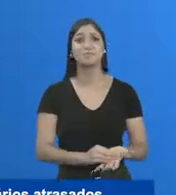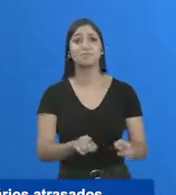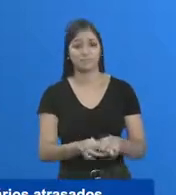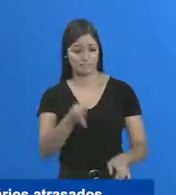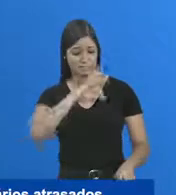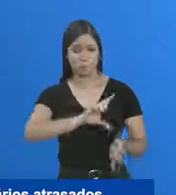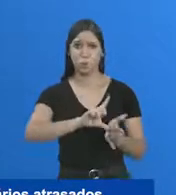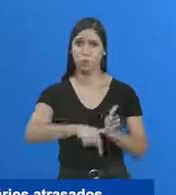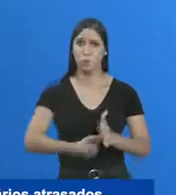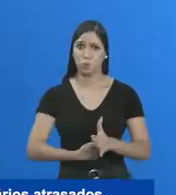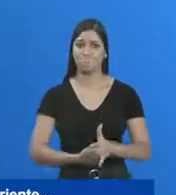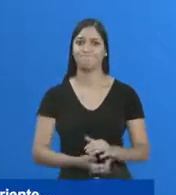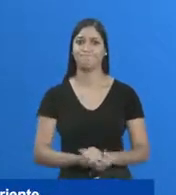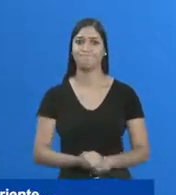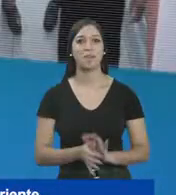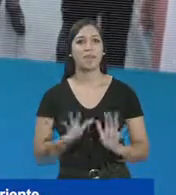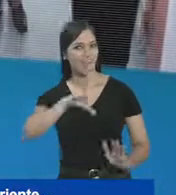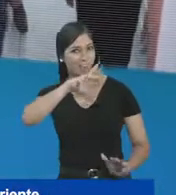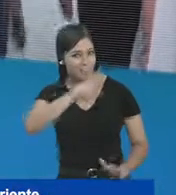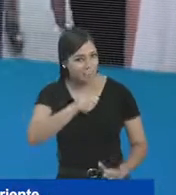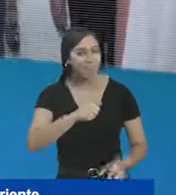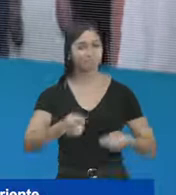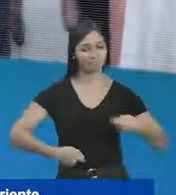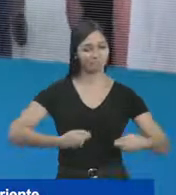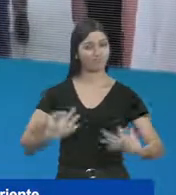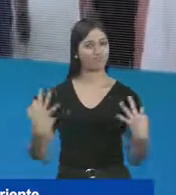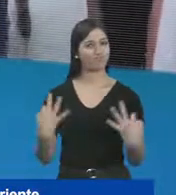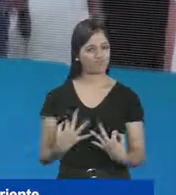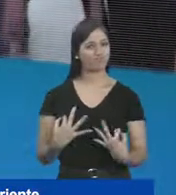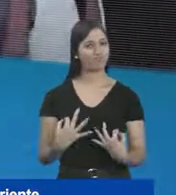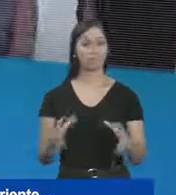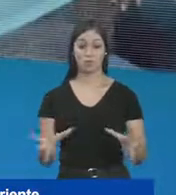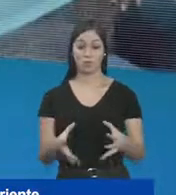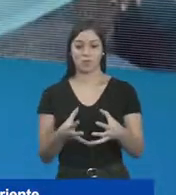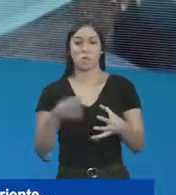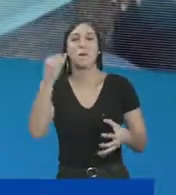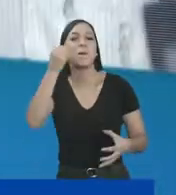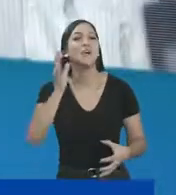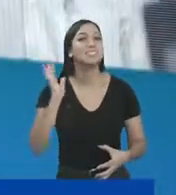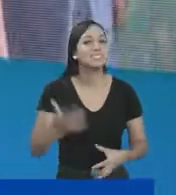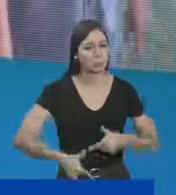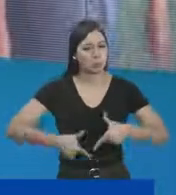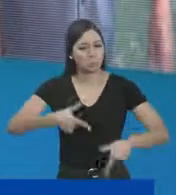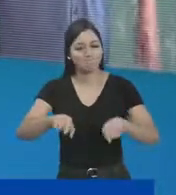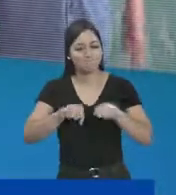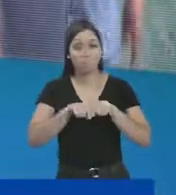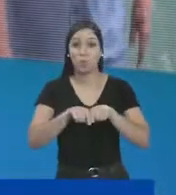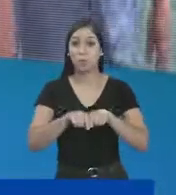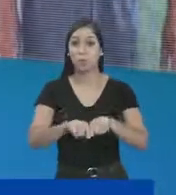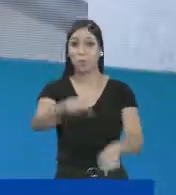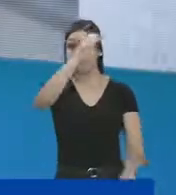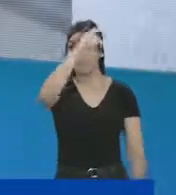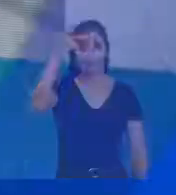manutenção e os salários atrasados. Mas Odelmo sabe administrar. E tem uma equipe experiente. Que trabalha